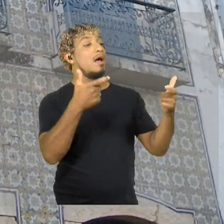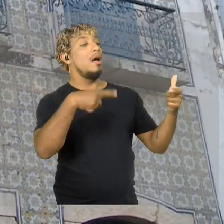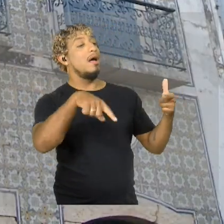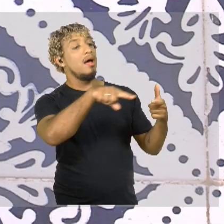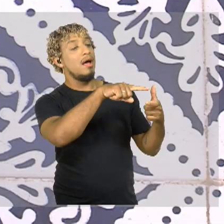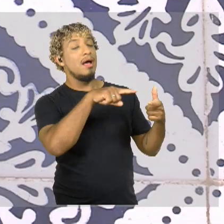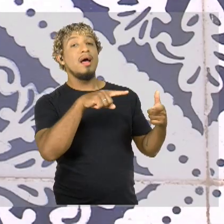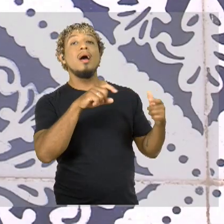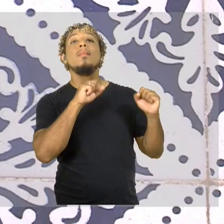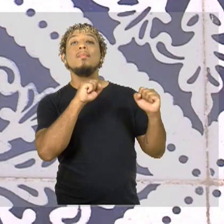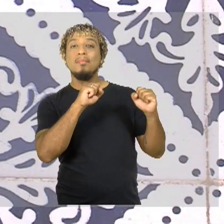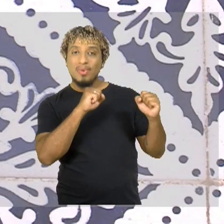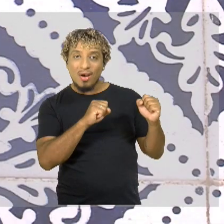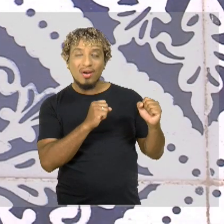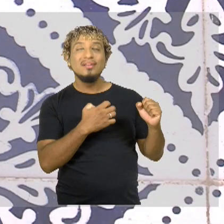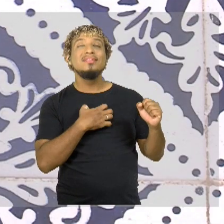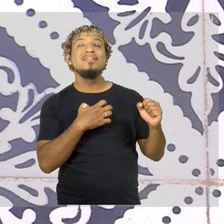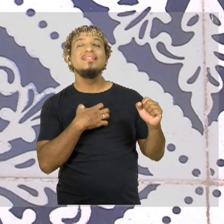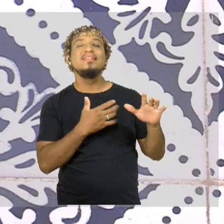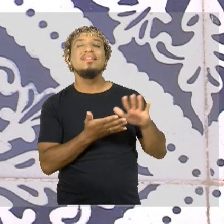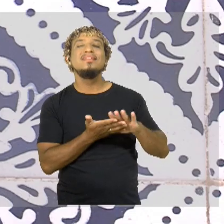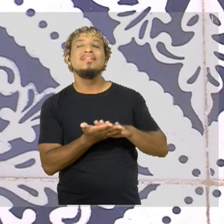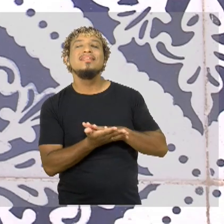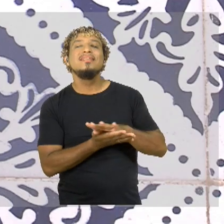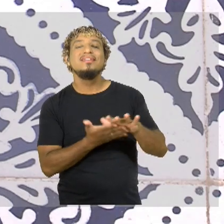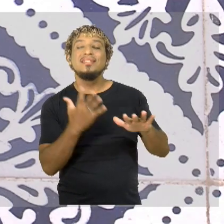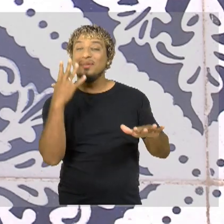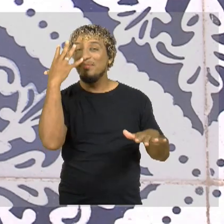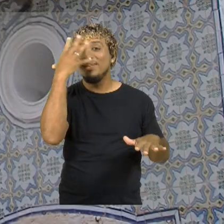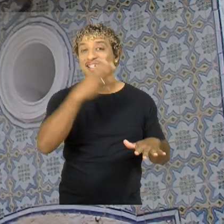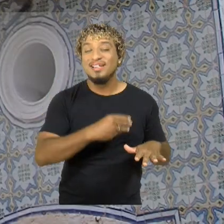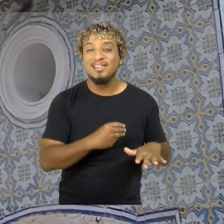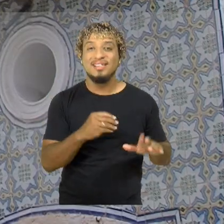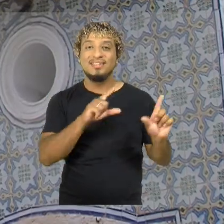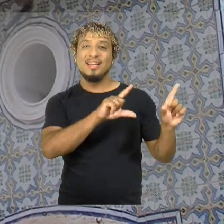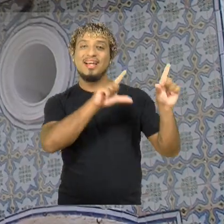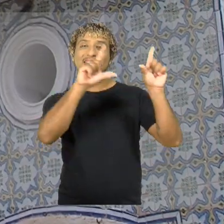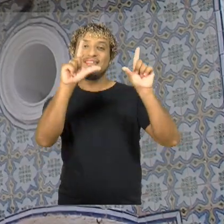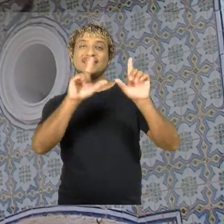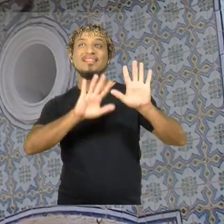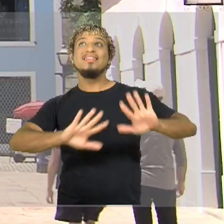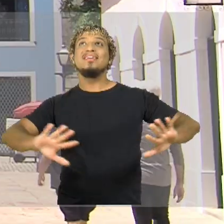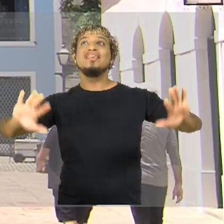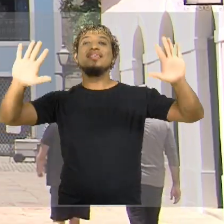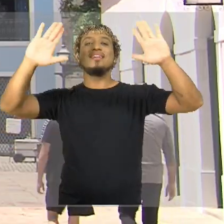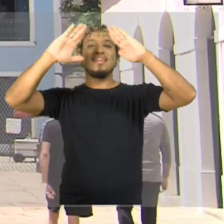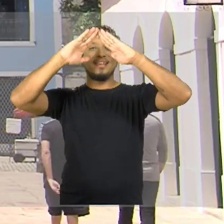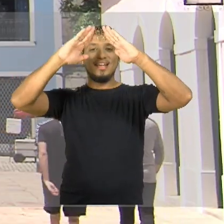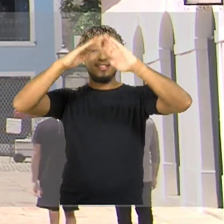e agora podem sentir toda a beleza dos azulejos presentes nas fachadas dos casarões da ilha.